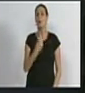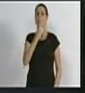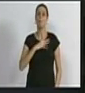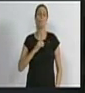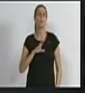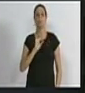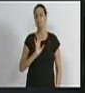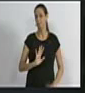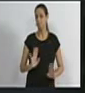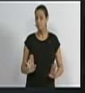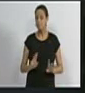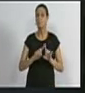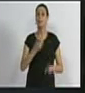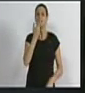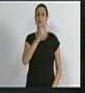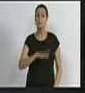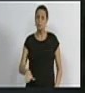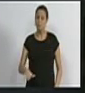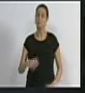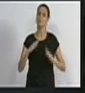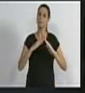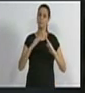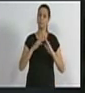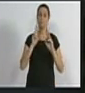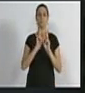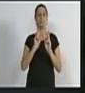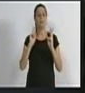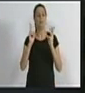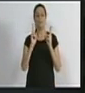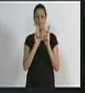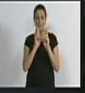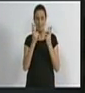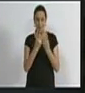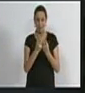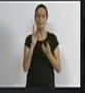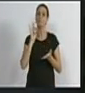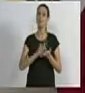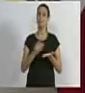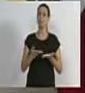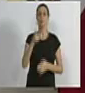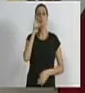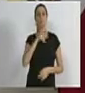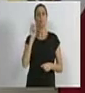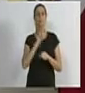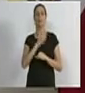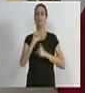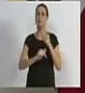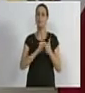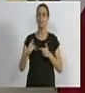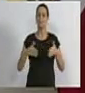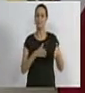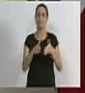Mas muitas daquelas crianças do bairro da velha, hoje, estão bem empregadas, e estão no caminho certo,